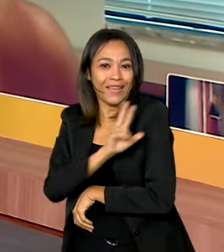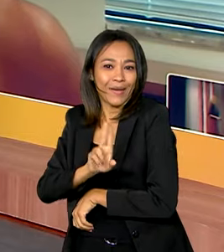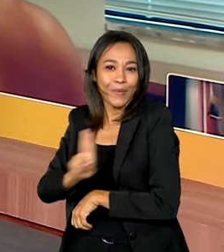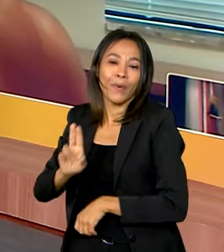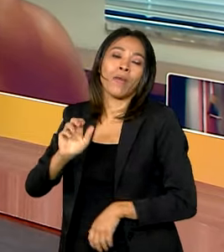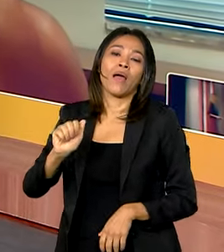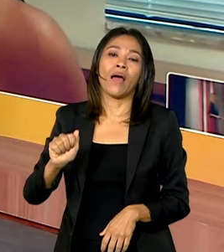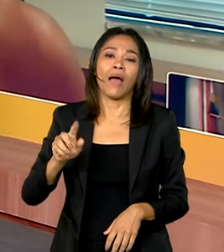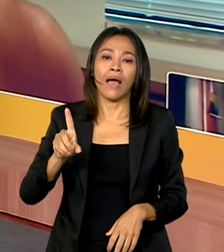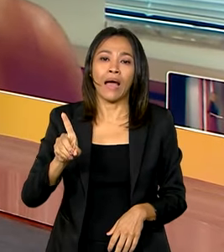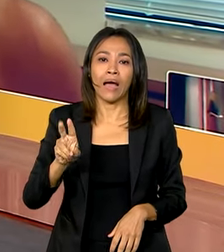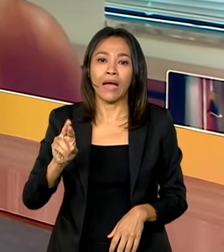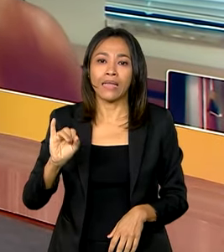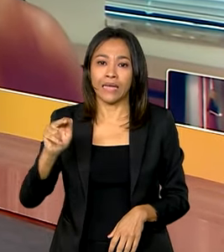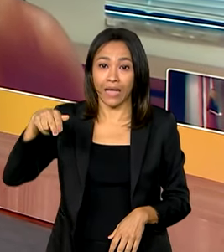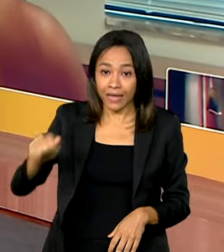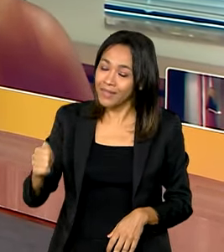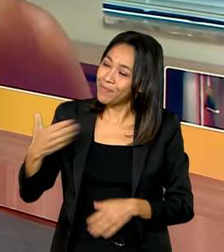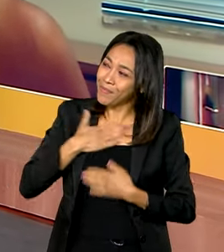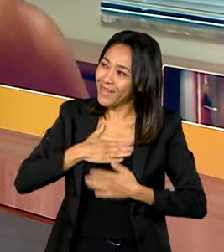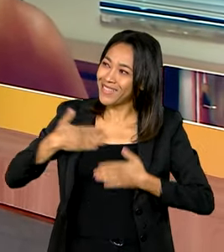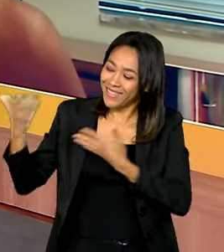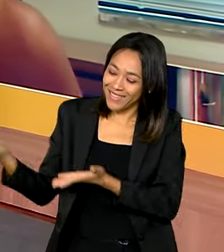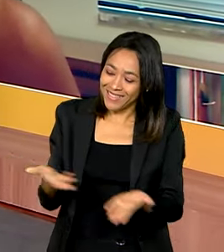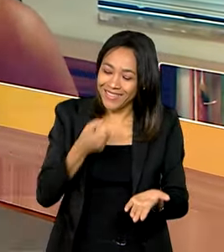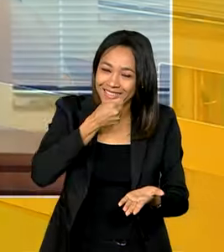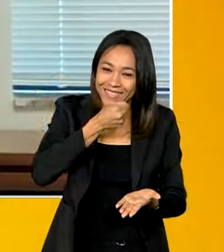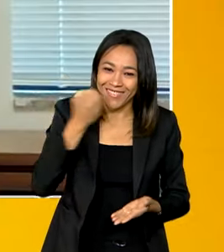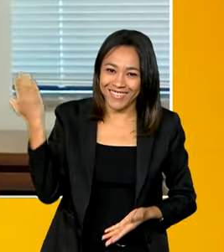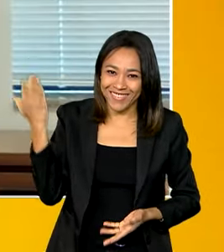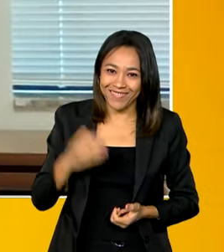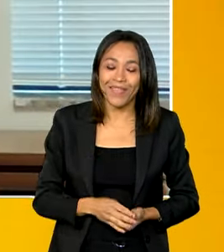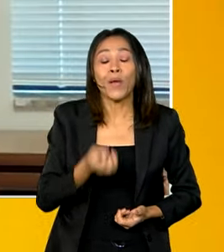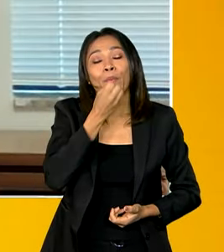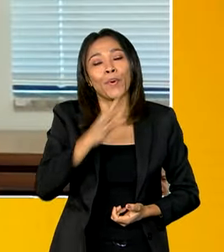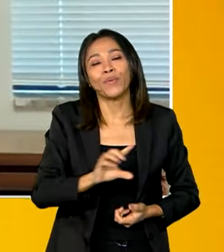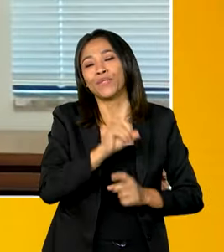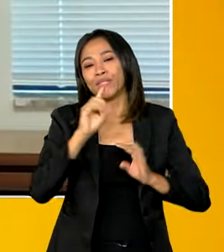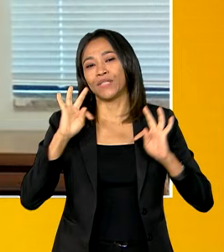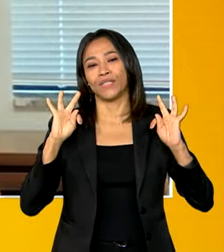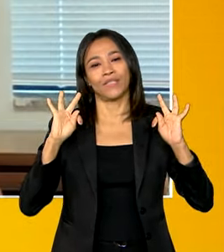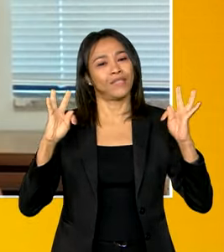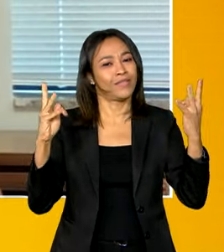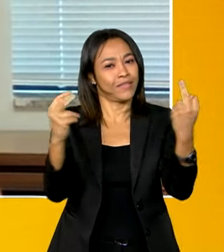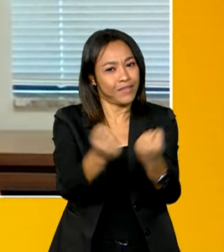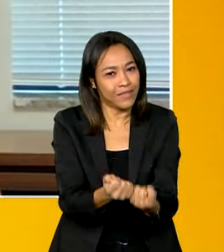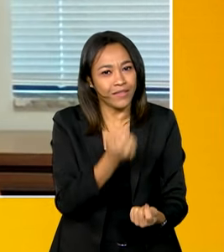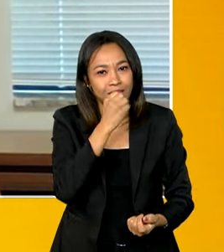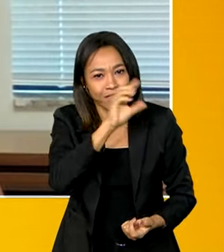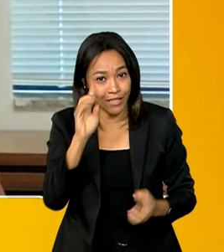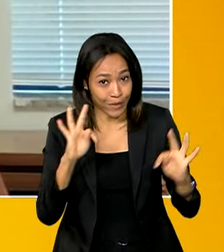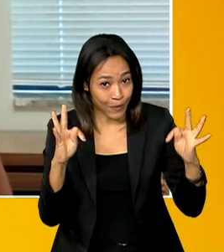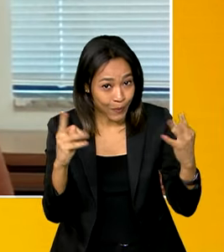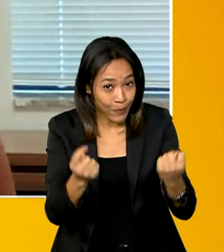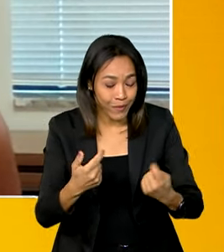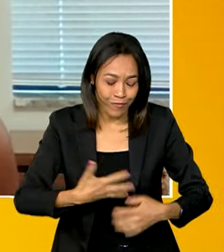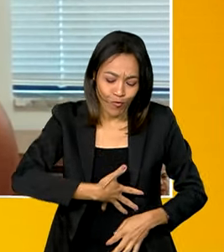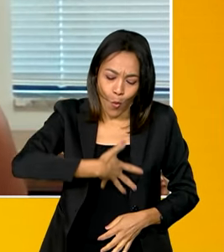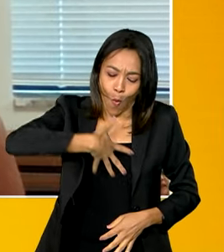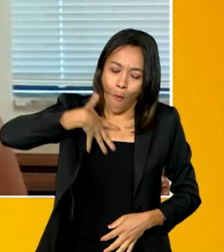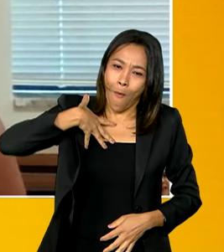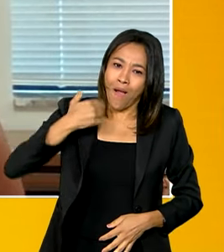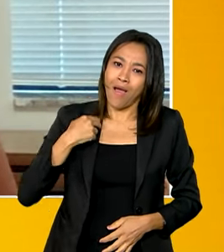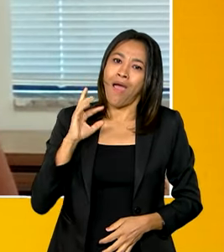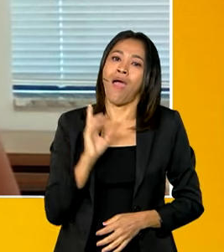diretora. É um prazer recebê-la aqui no Brasil em Dia. Bom dia a todos. É um prazer também, uma honra estar representando a CBTU